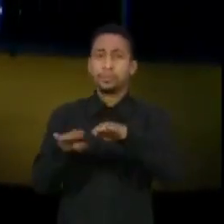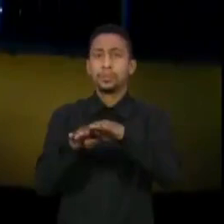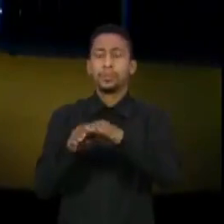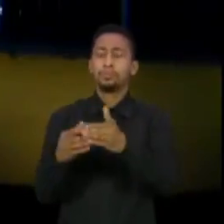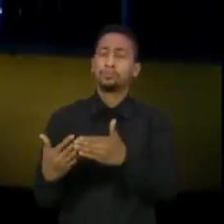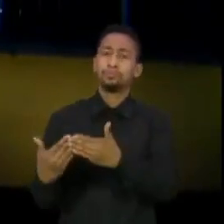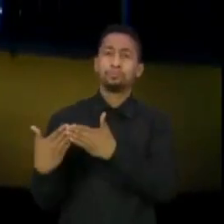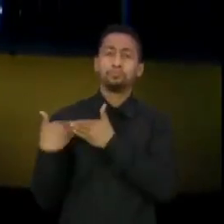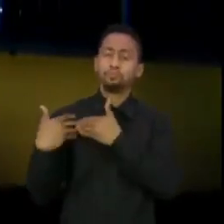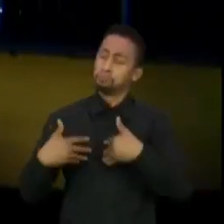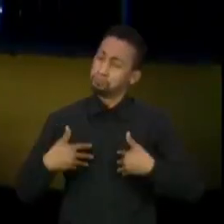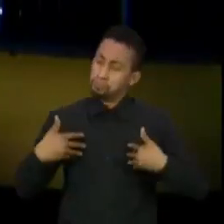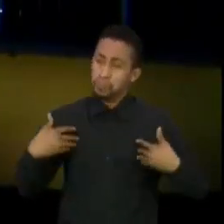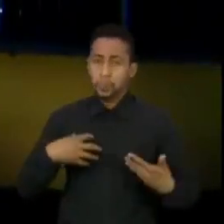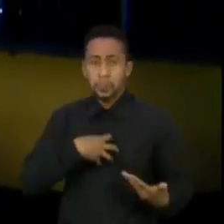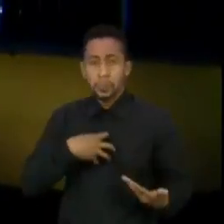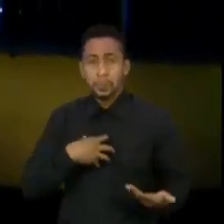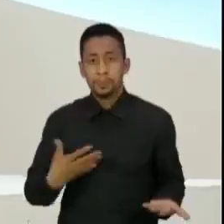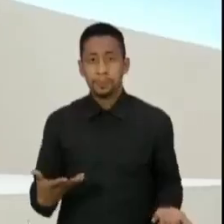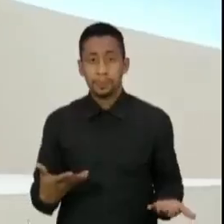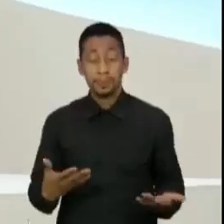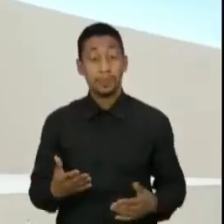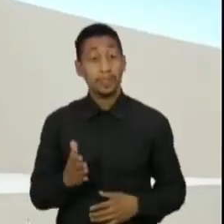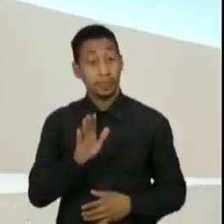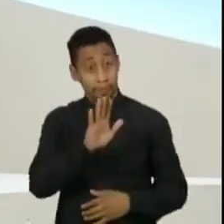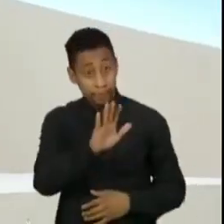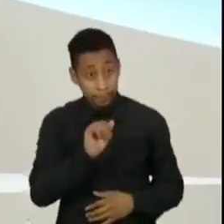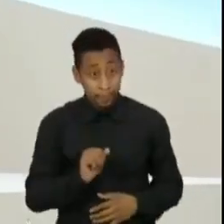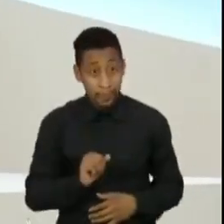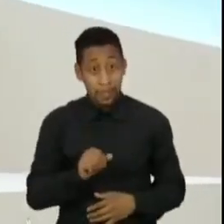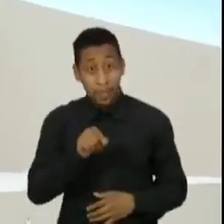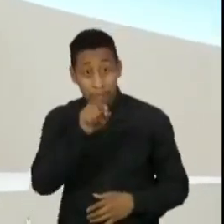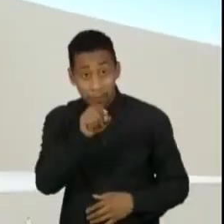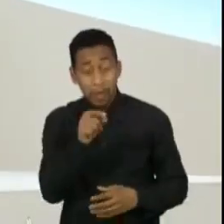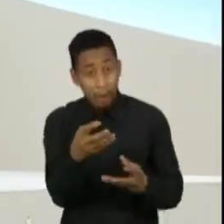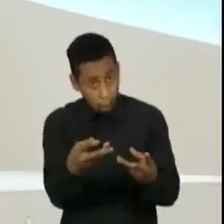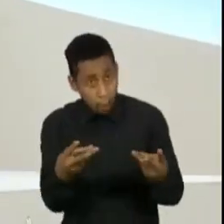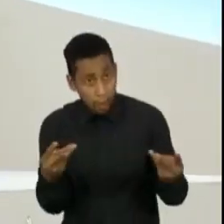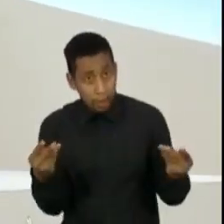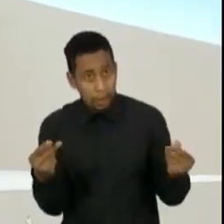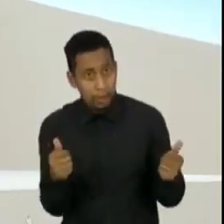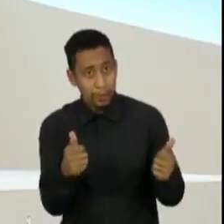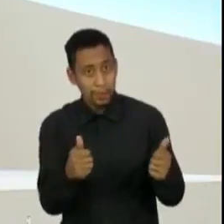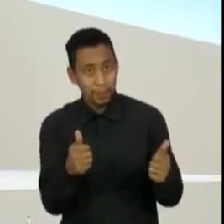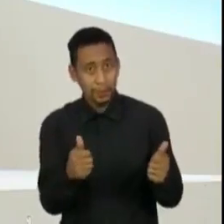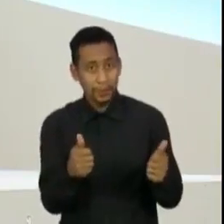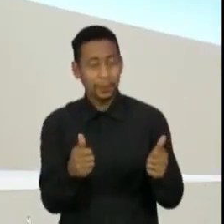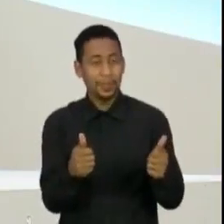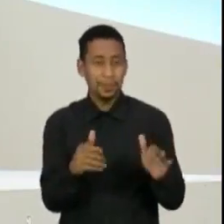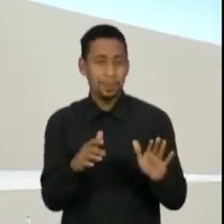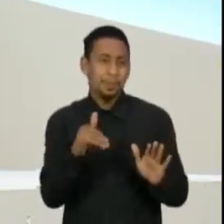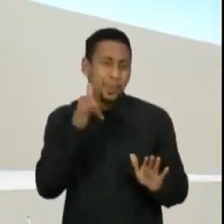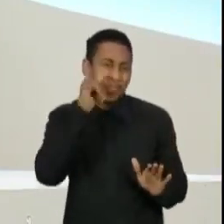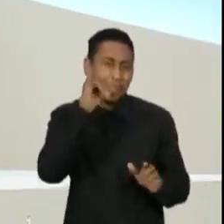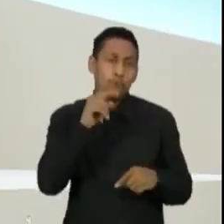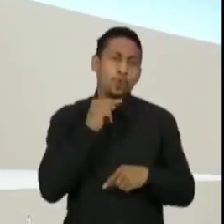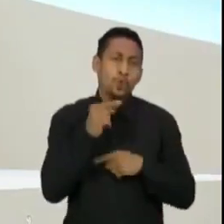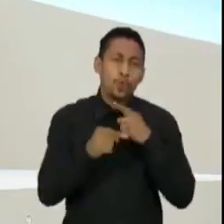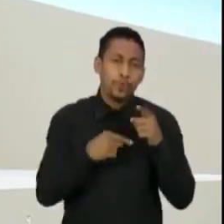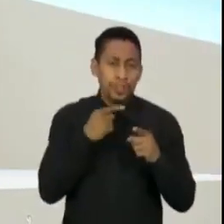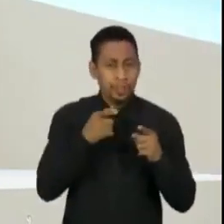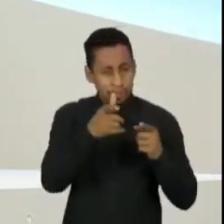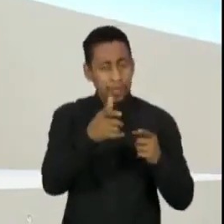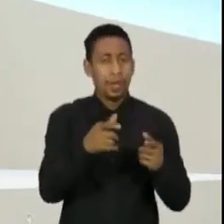muito orgulho de tudo isso. Justamente por causa dessas suas qualidades, senador, e para que não pare nenhuma dúvida sobre a sua